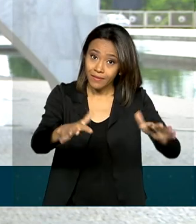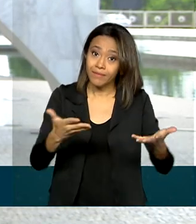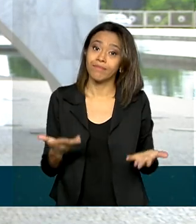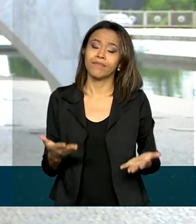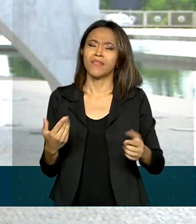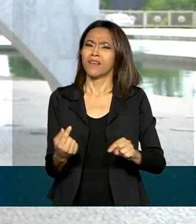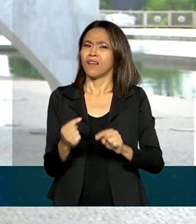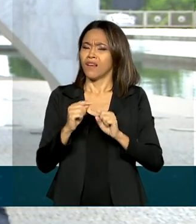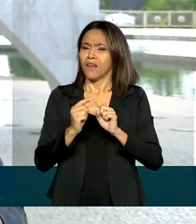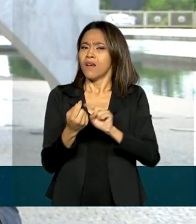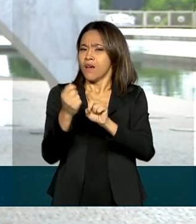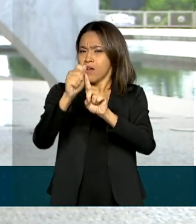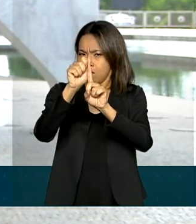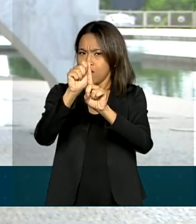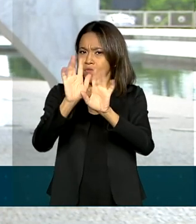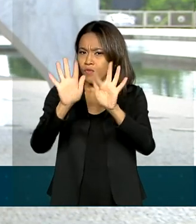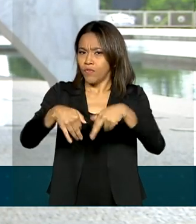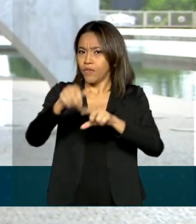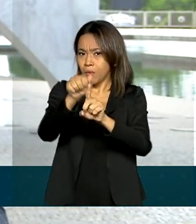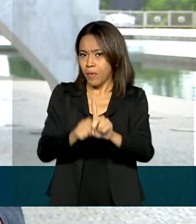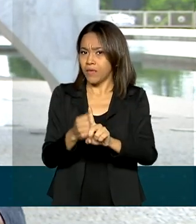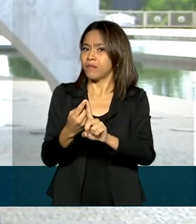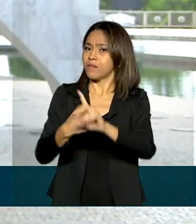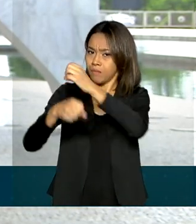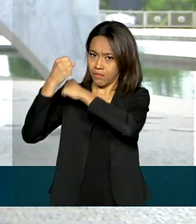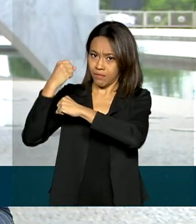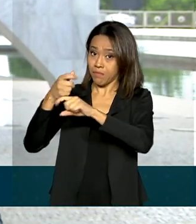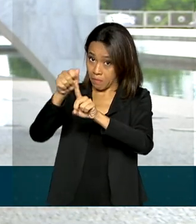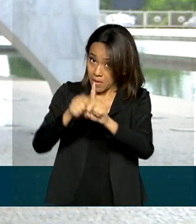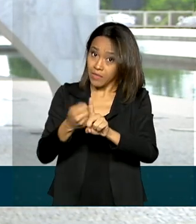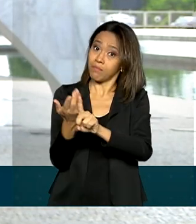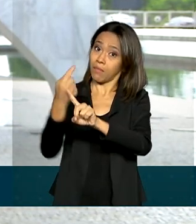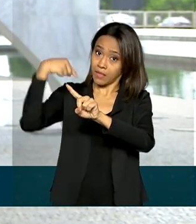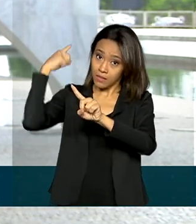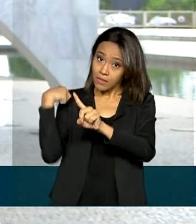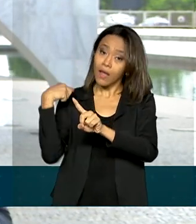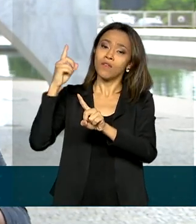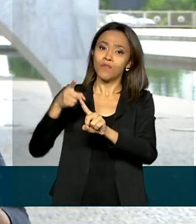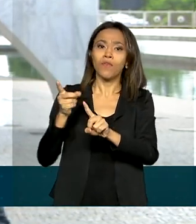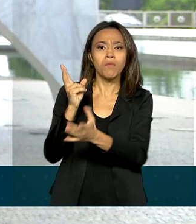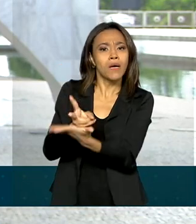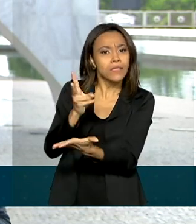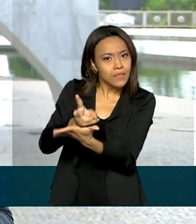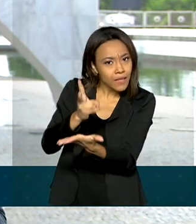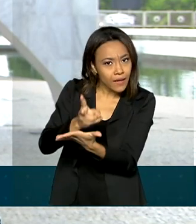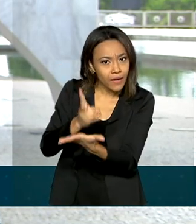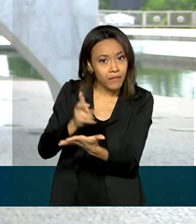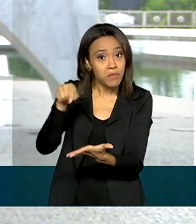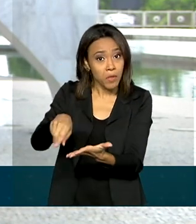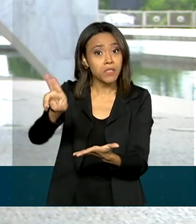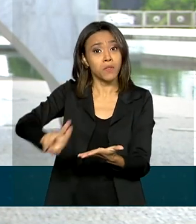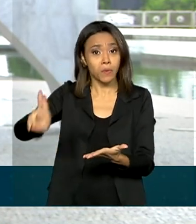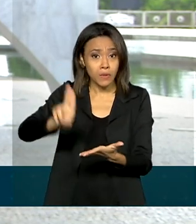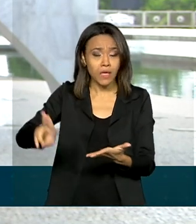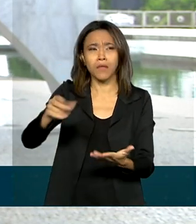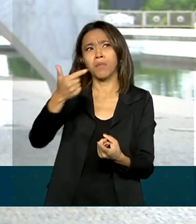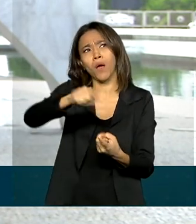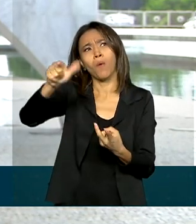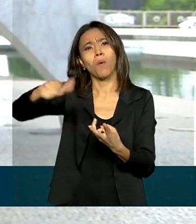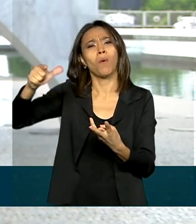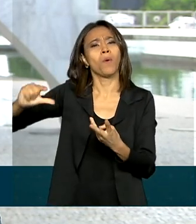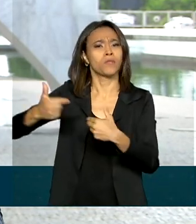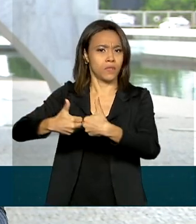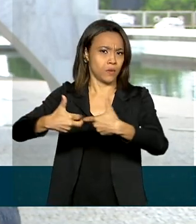final do mês passado o governo tornou a poupança social permanente e agora ela pode ser usada para o recebimento de outros benefícios.